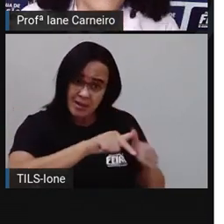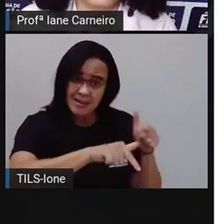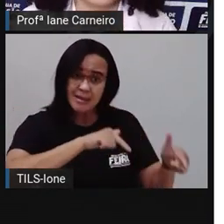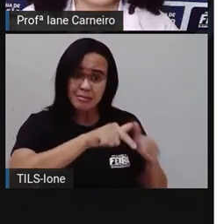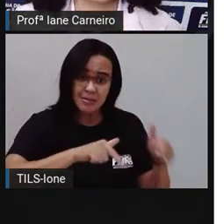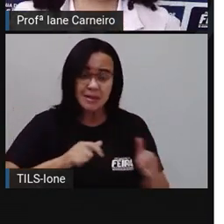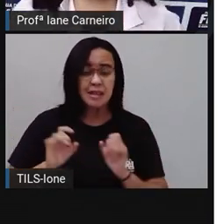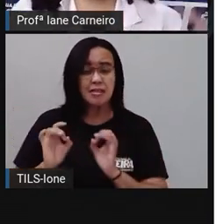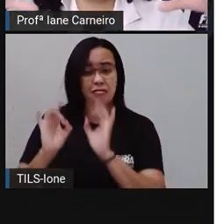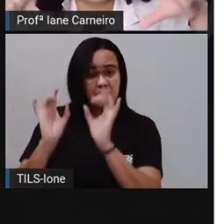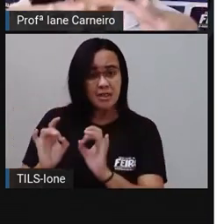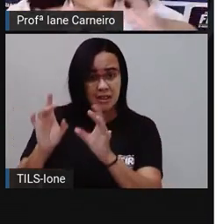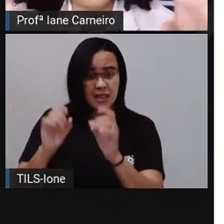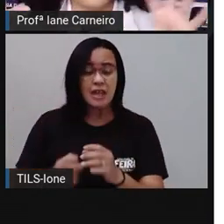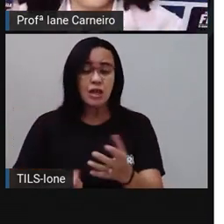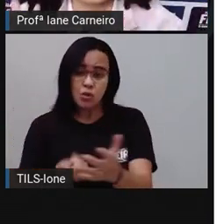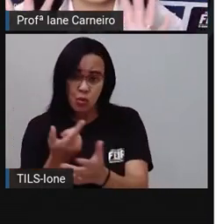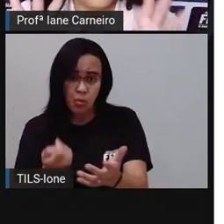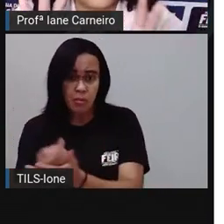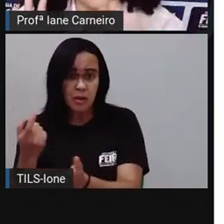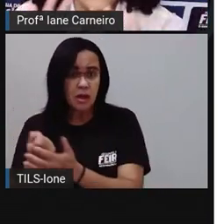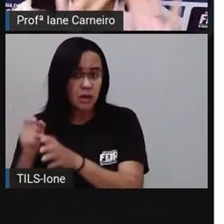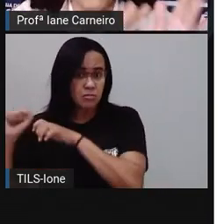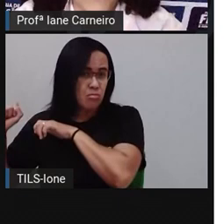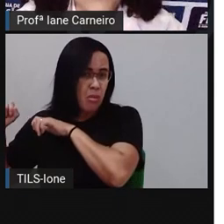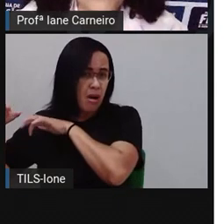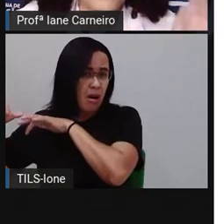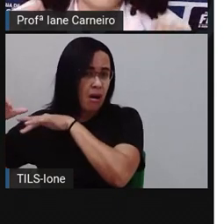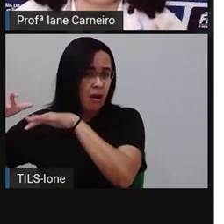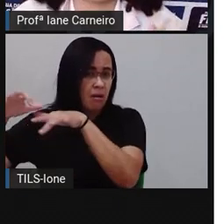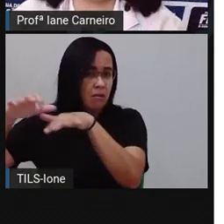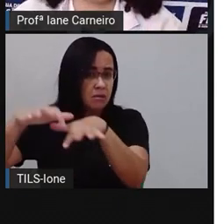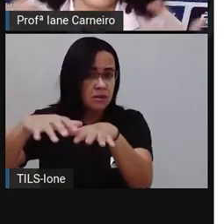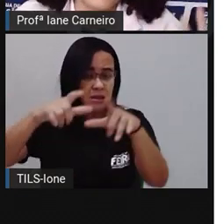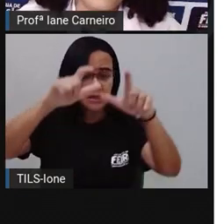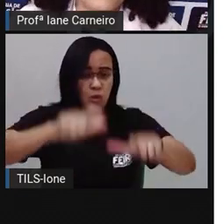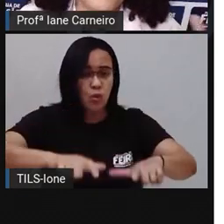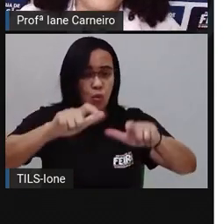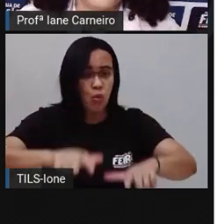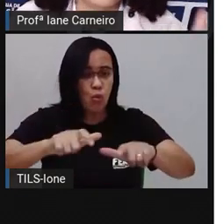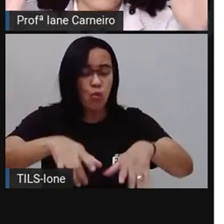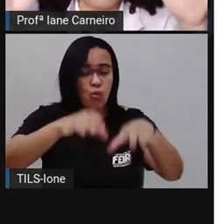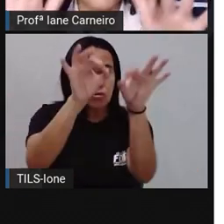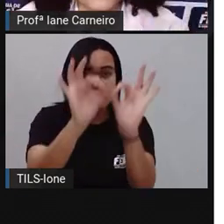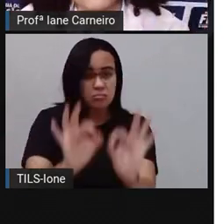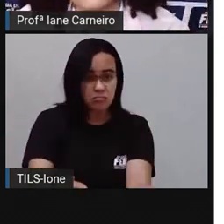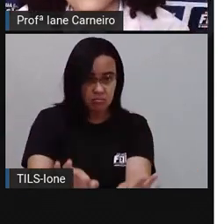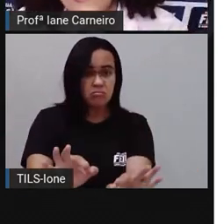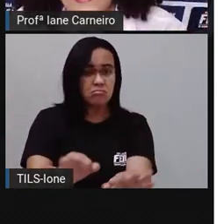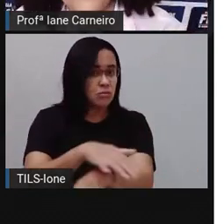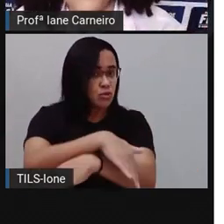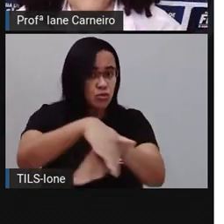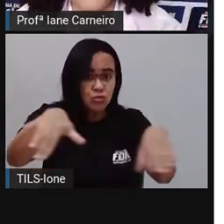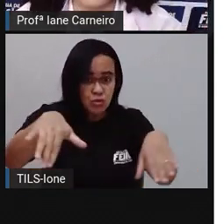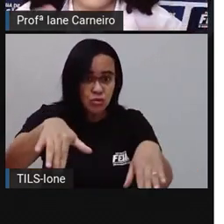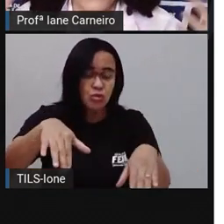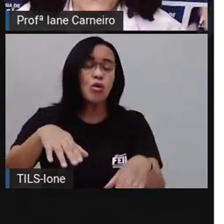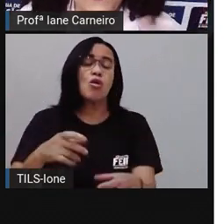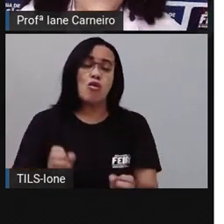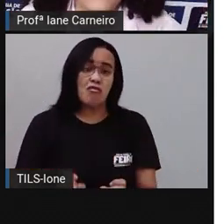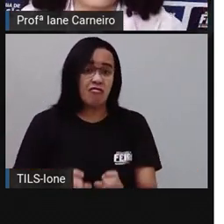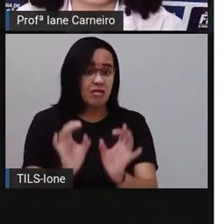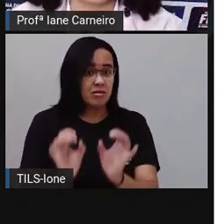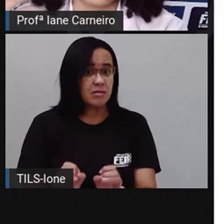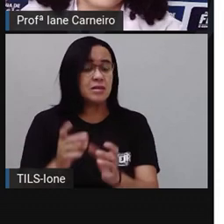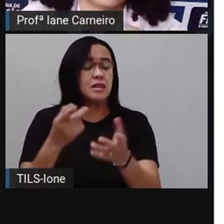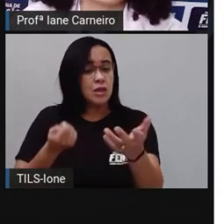eles fossem todos, né? Direcionados, levados para venderem os seus produtos apenas nesse lugar, né? Para tirar,